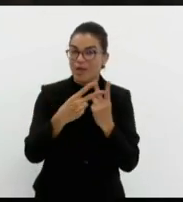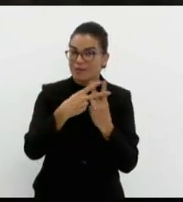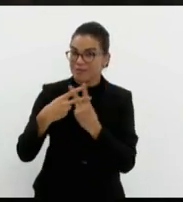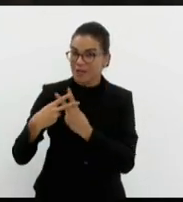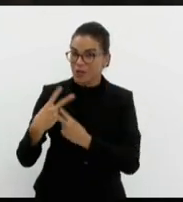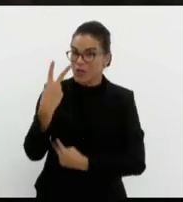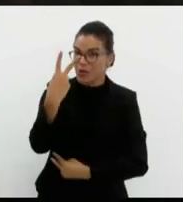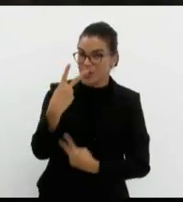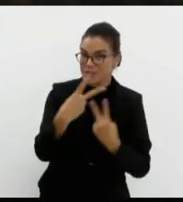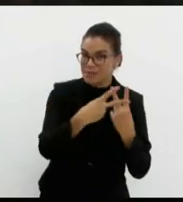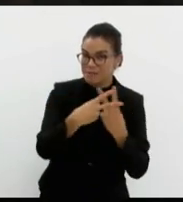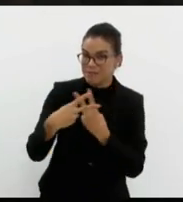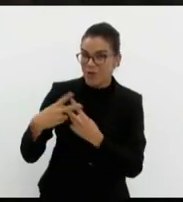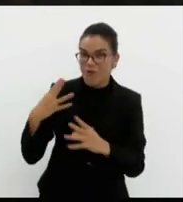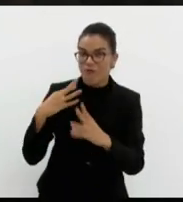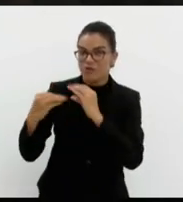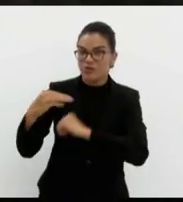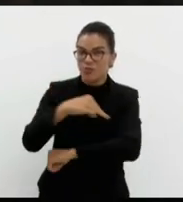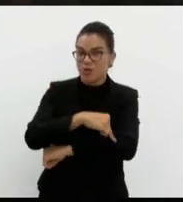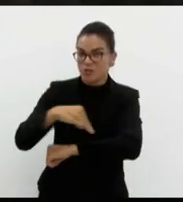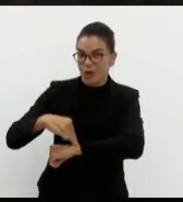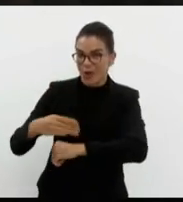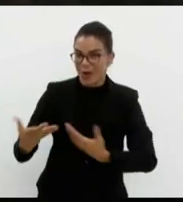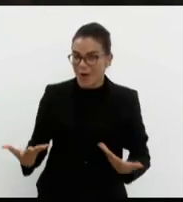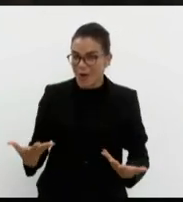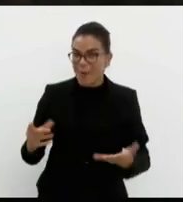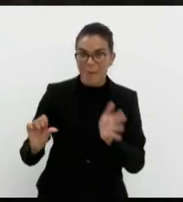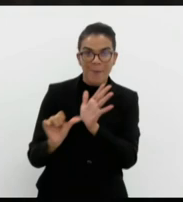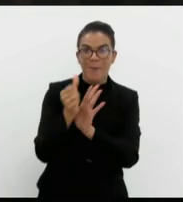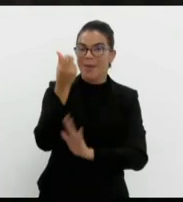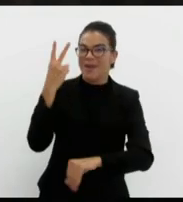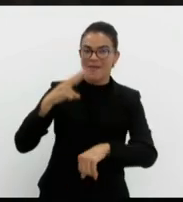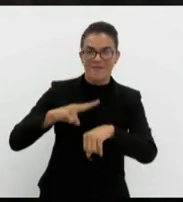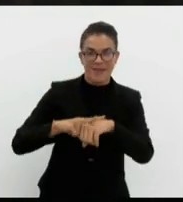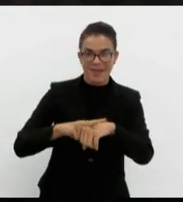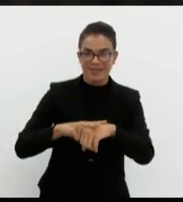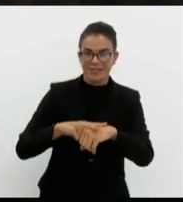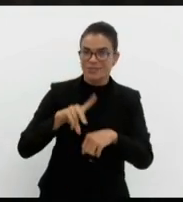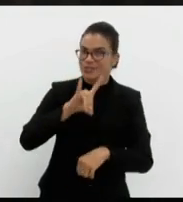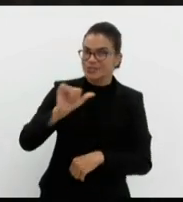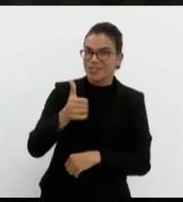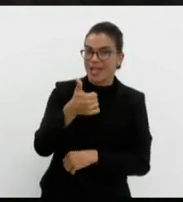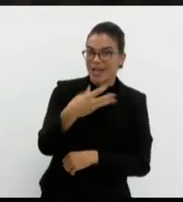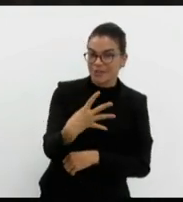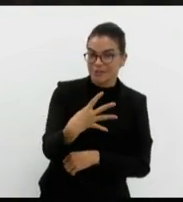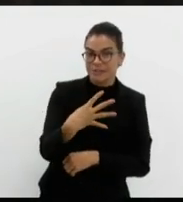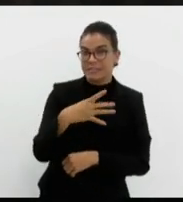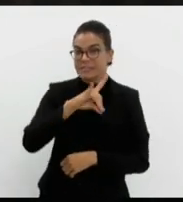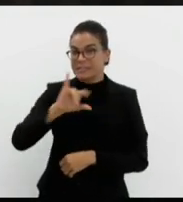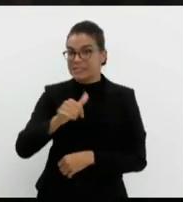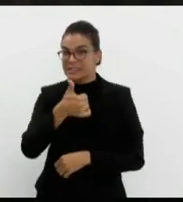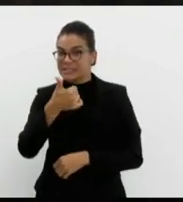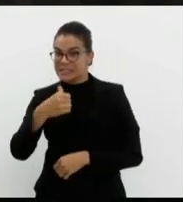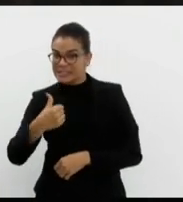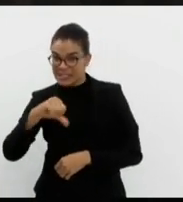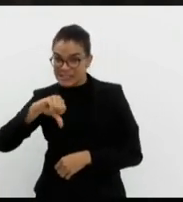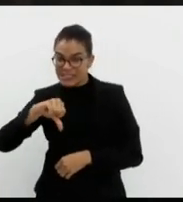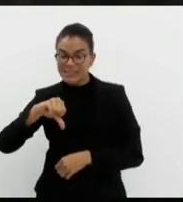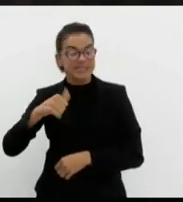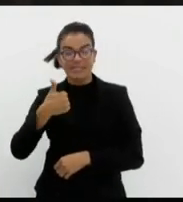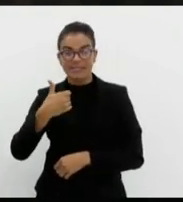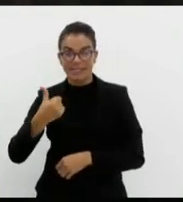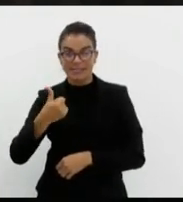Dois presidiários fugiram de Mossoró, um presídio federal, primeira vez da história, dia 14. Dia 16, mais nove fugiram de